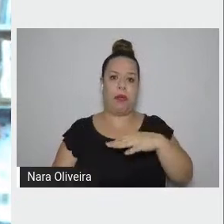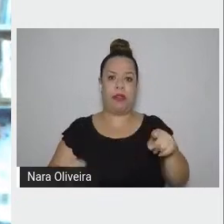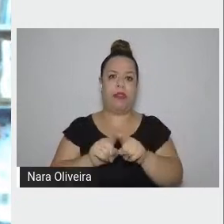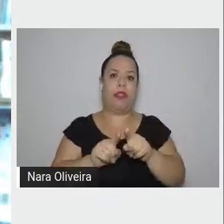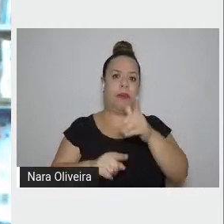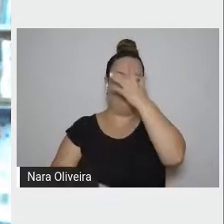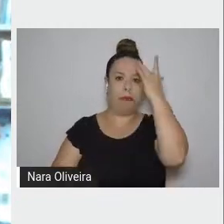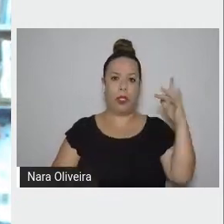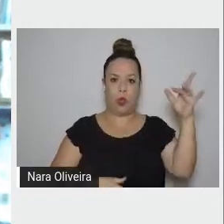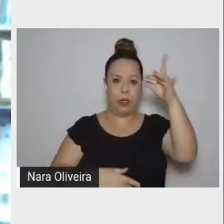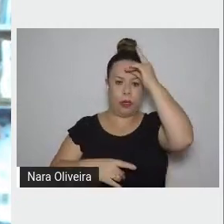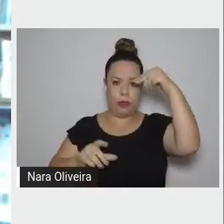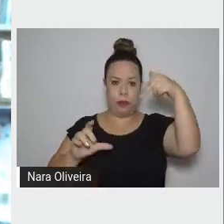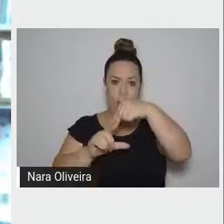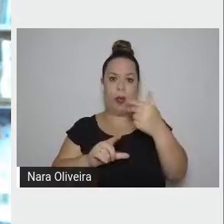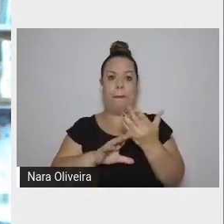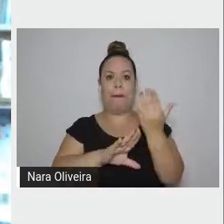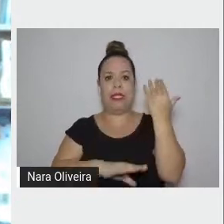passadas,